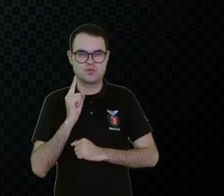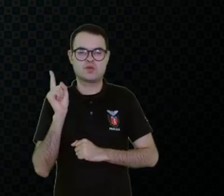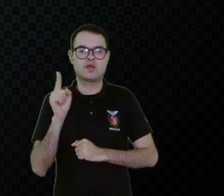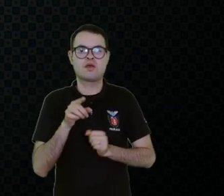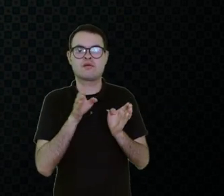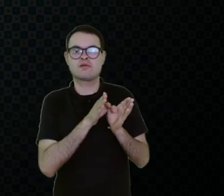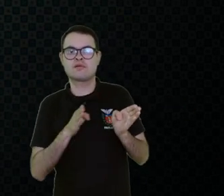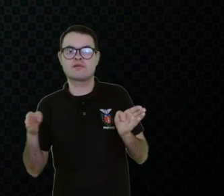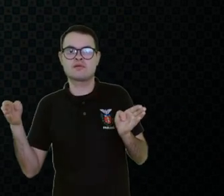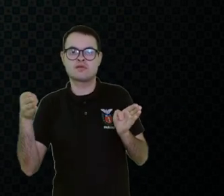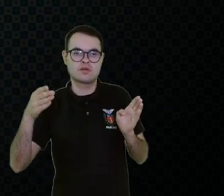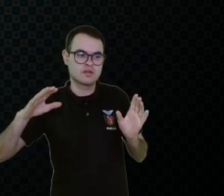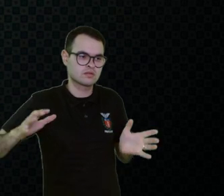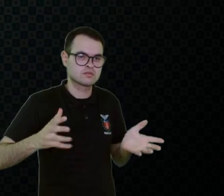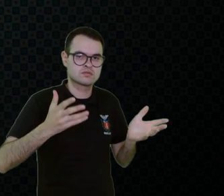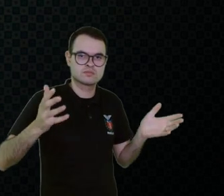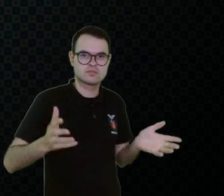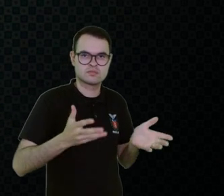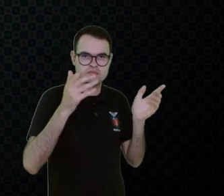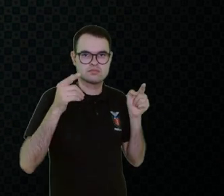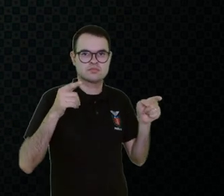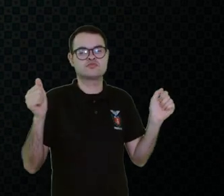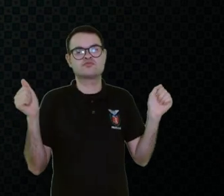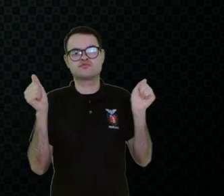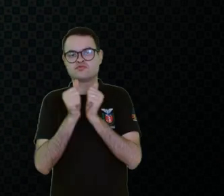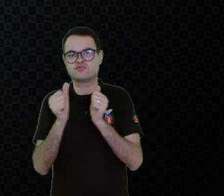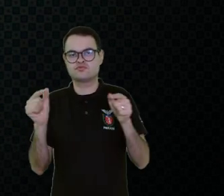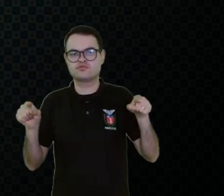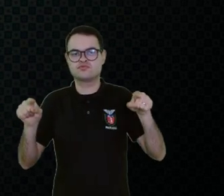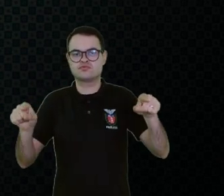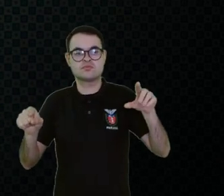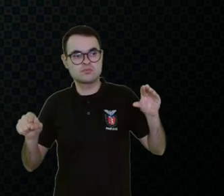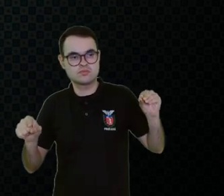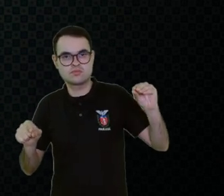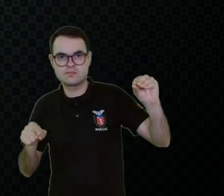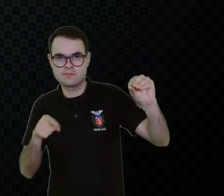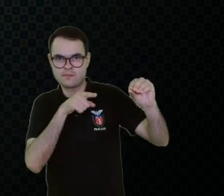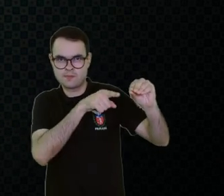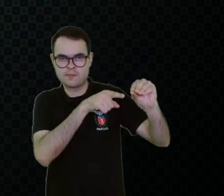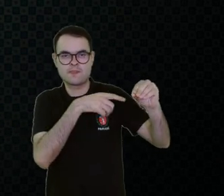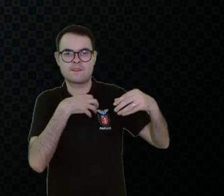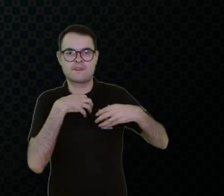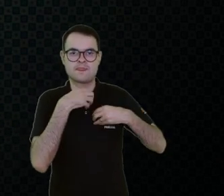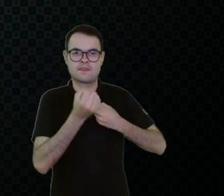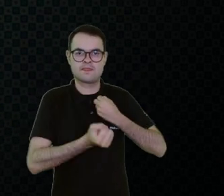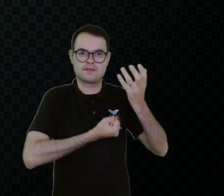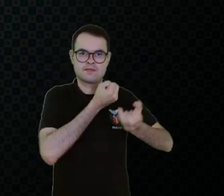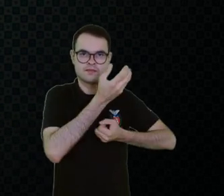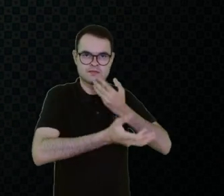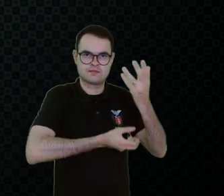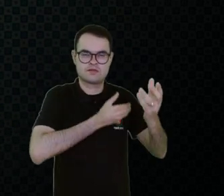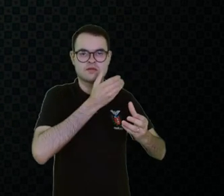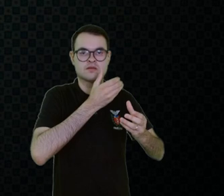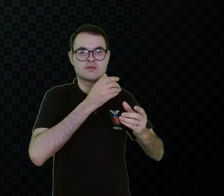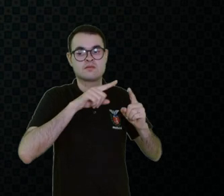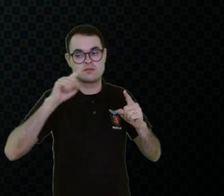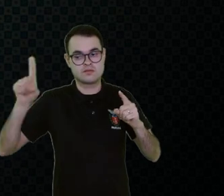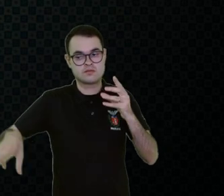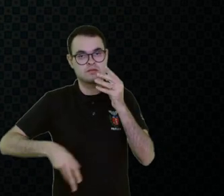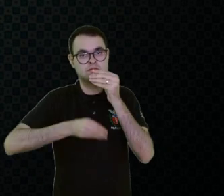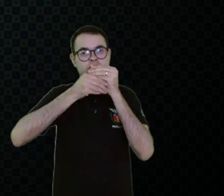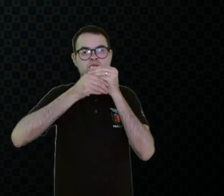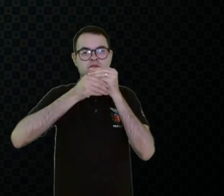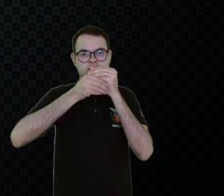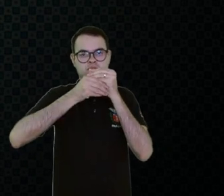estimula, ela está junto com a fala atual e as habilidades comunicativas adicionais, tá?